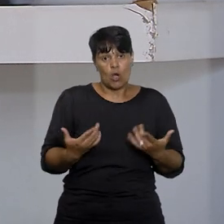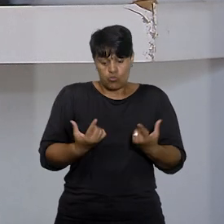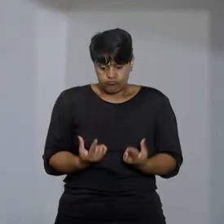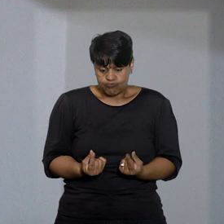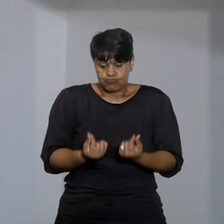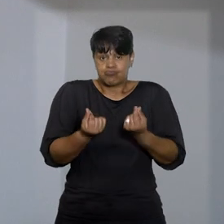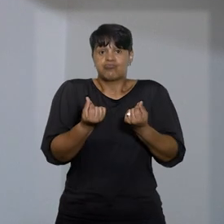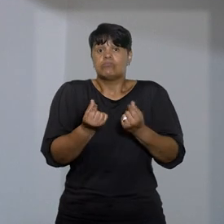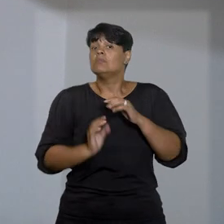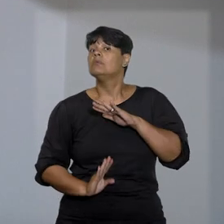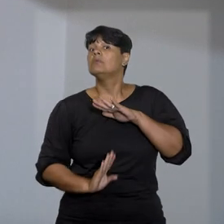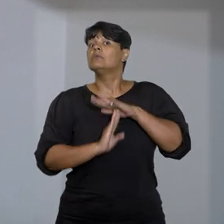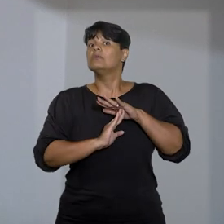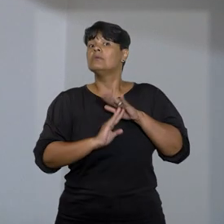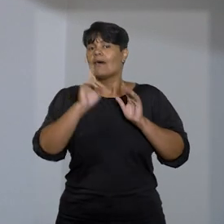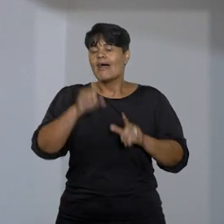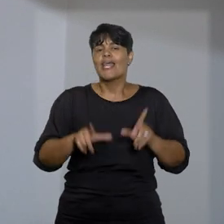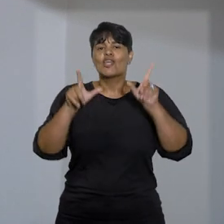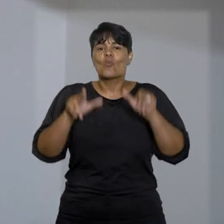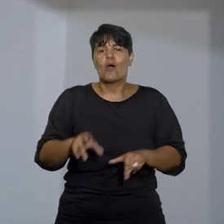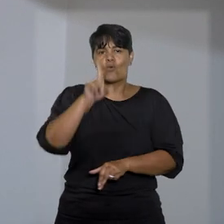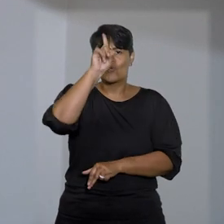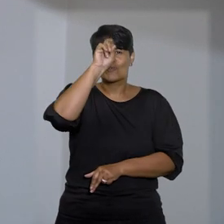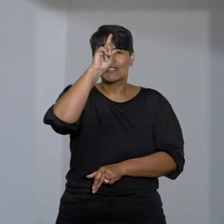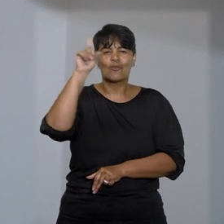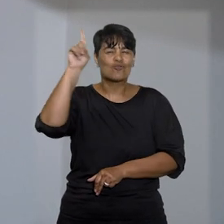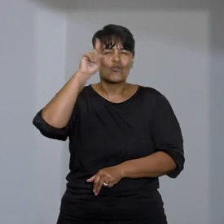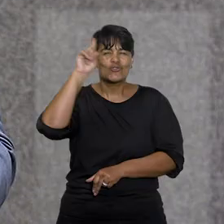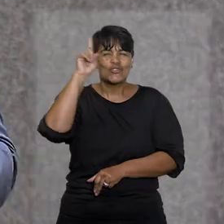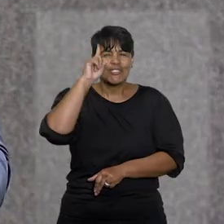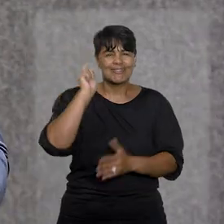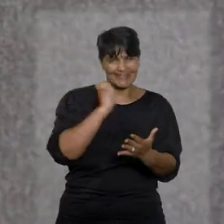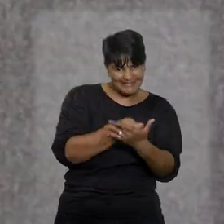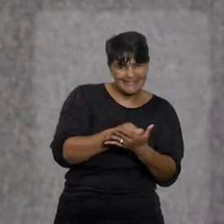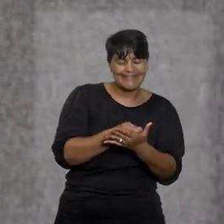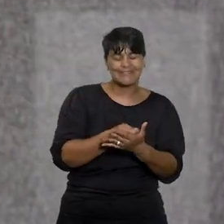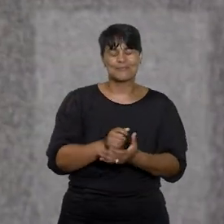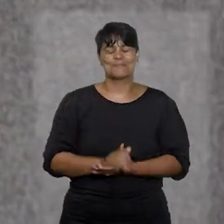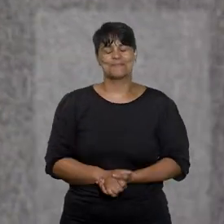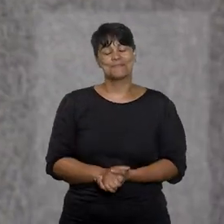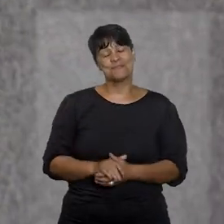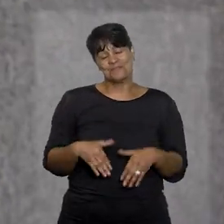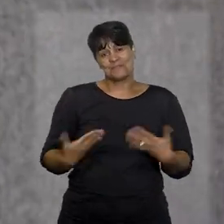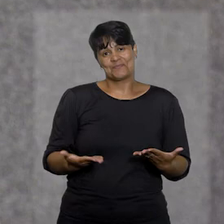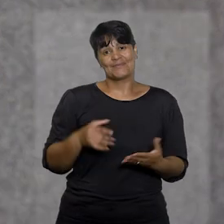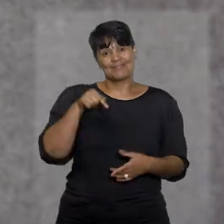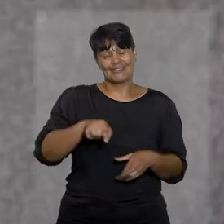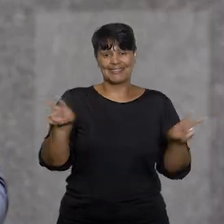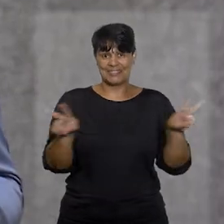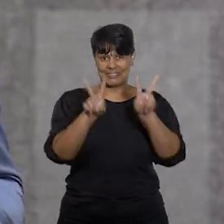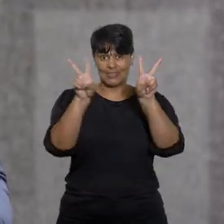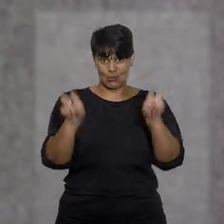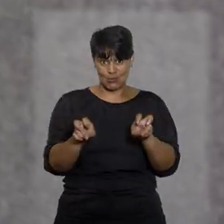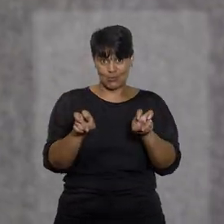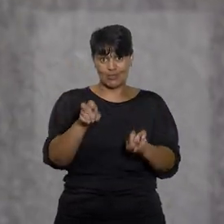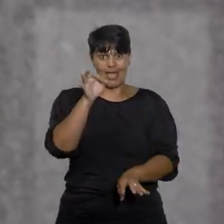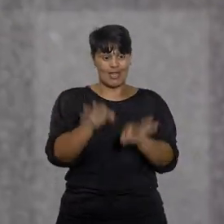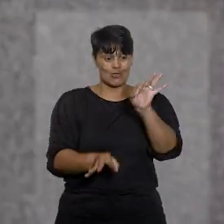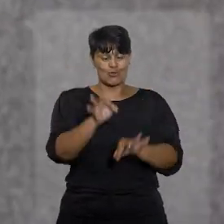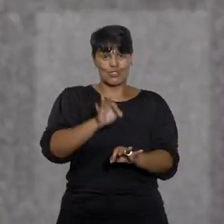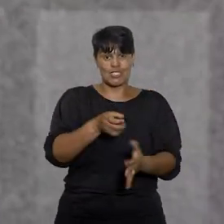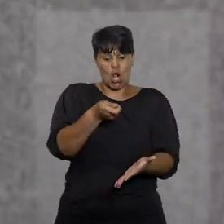domiciliar limitado ao custo diário em hospital. No caso julgado, a justiça de primeira instância